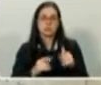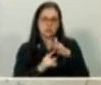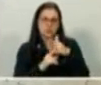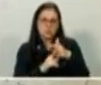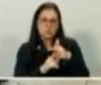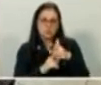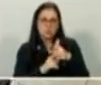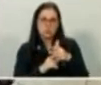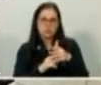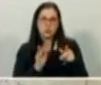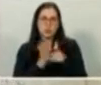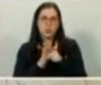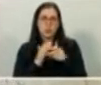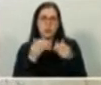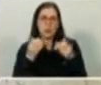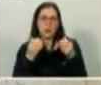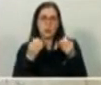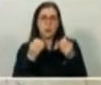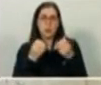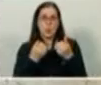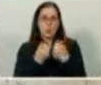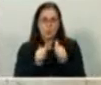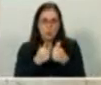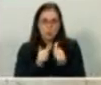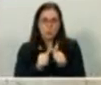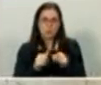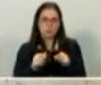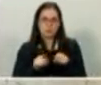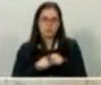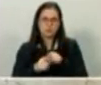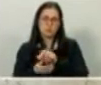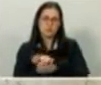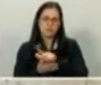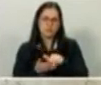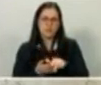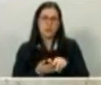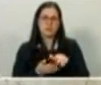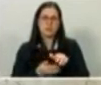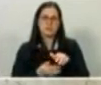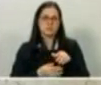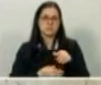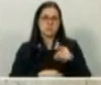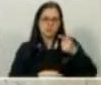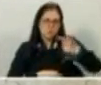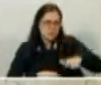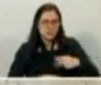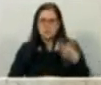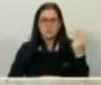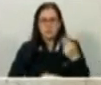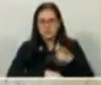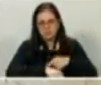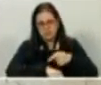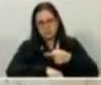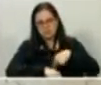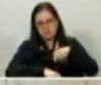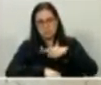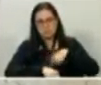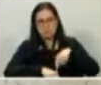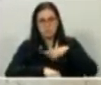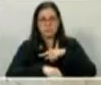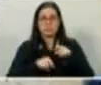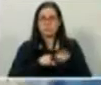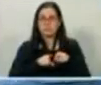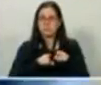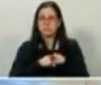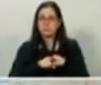outros projetos na área ambiental, uma série de coisas que eu não vou repetir aqui, porque o tempo vai passando. Queria falar um pouquinho também aqui da minha